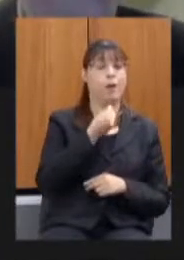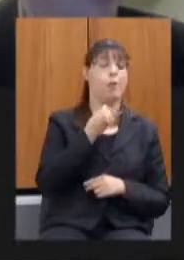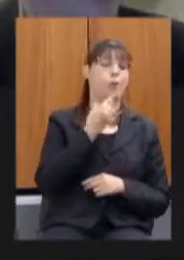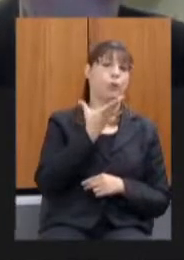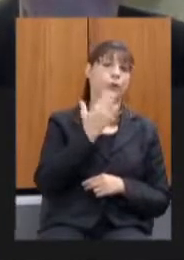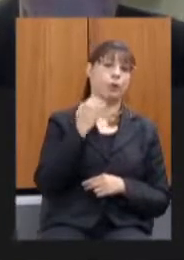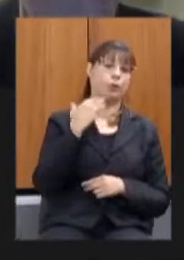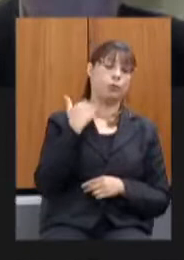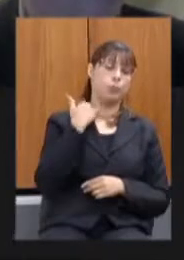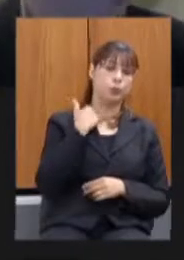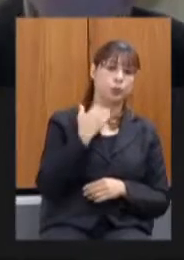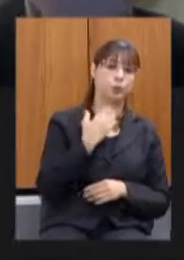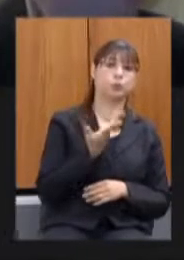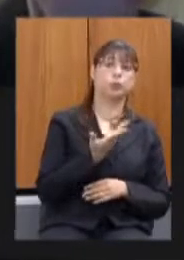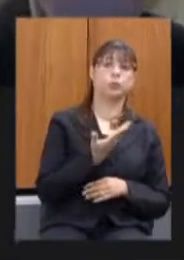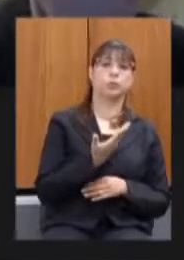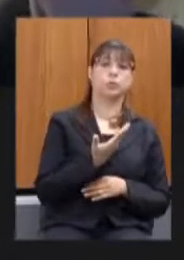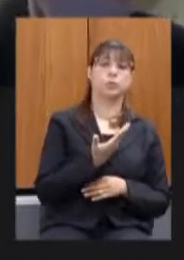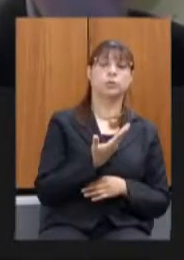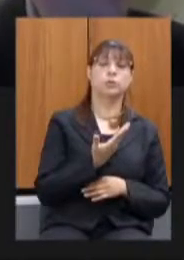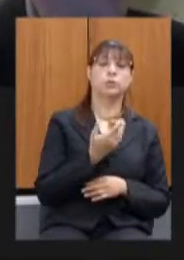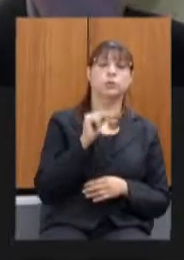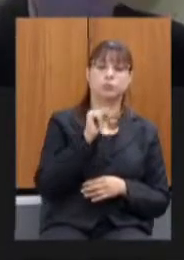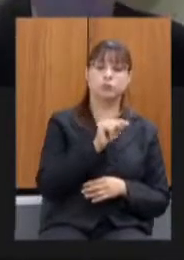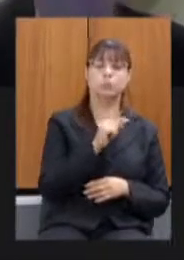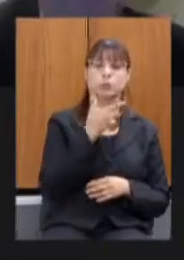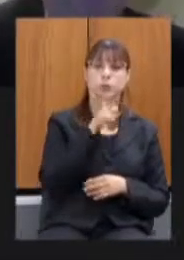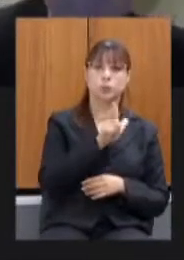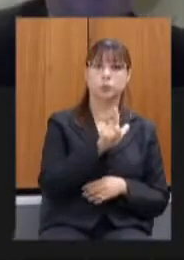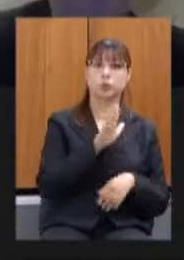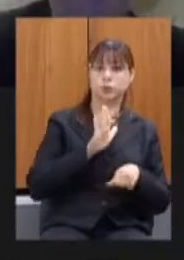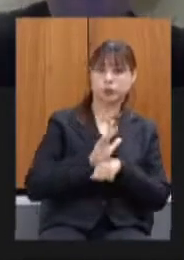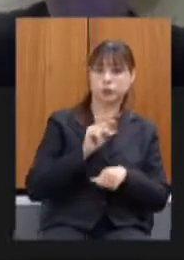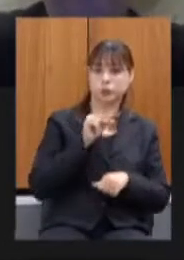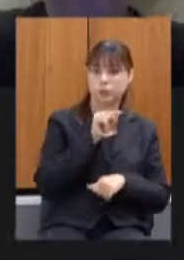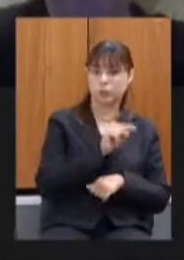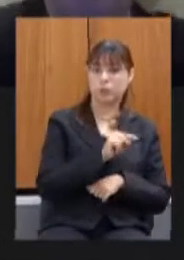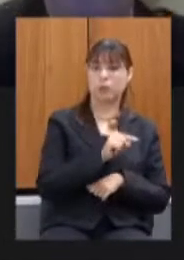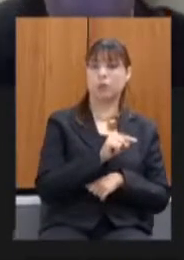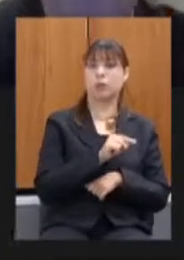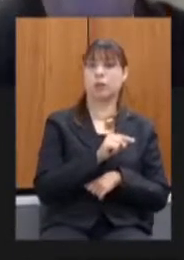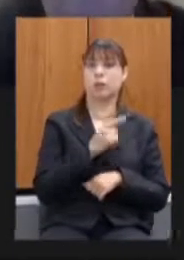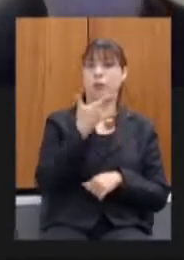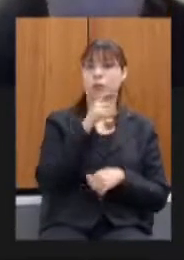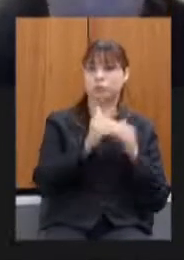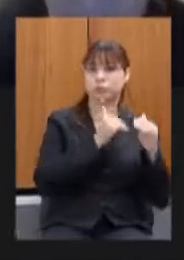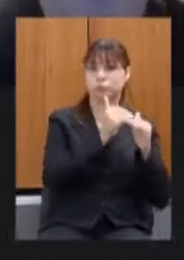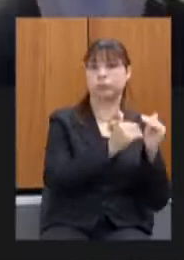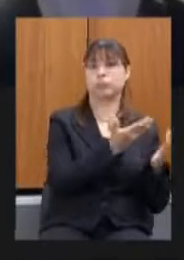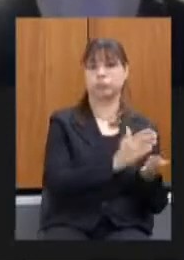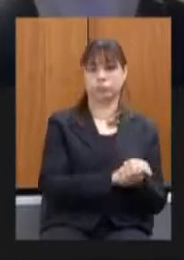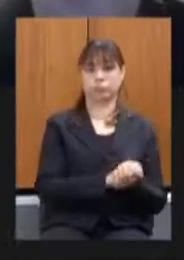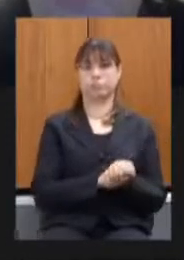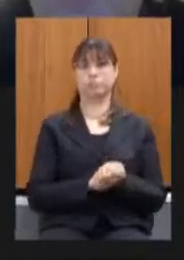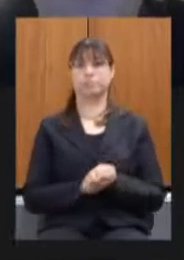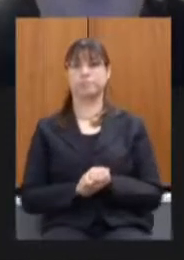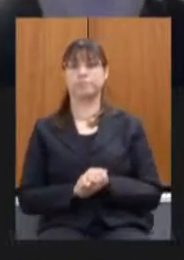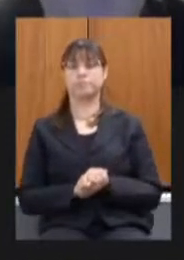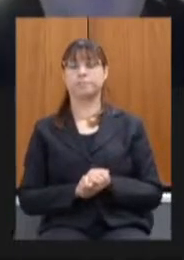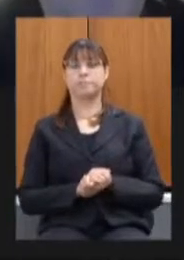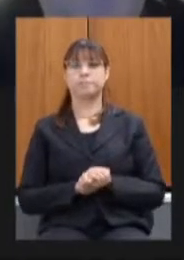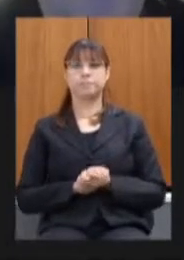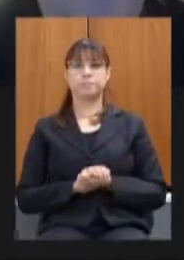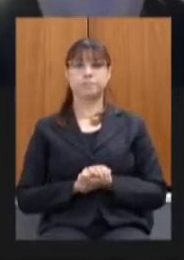do comitê pró-Rio Doce e em benefício da sociedade mineira consigam andar obrigado próximo